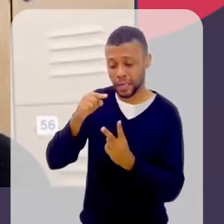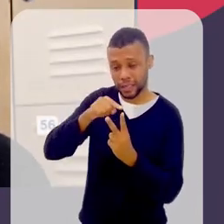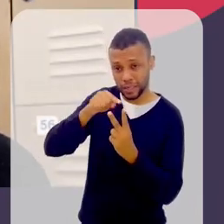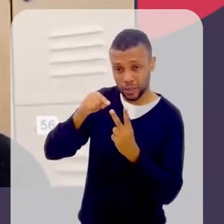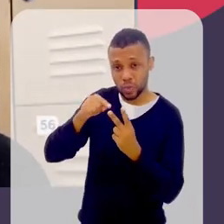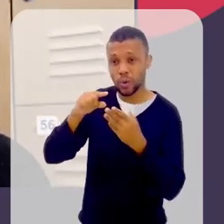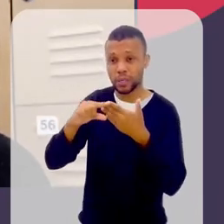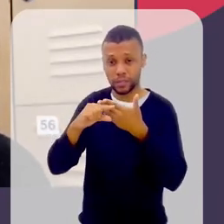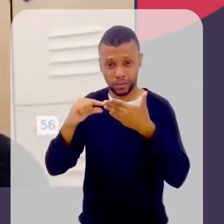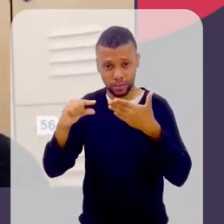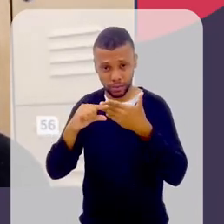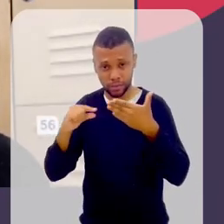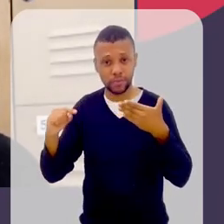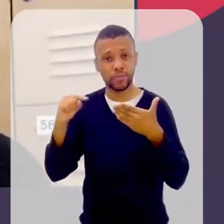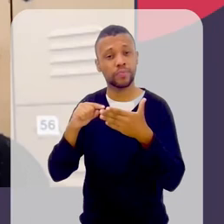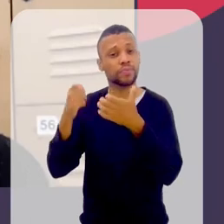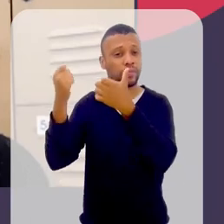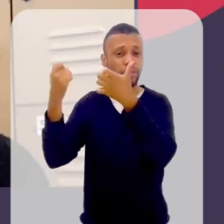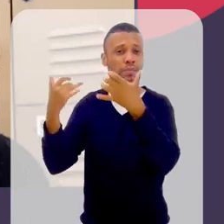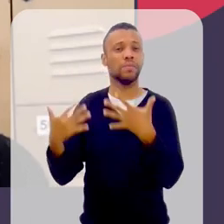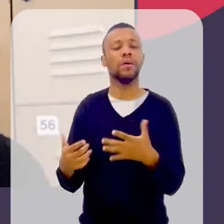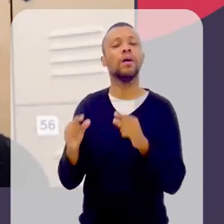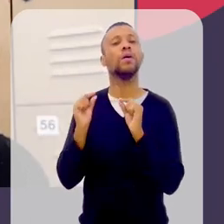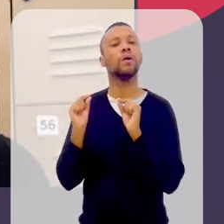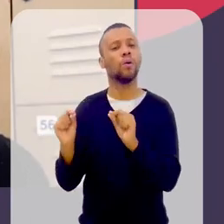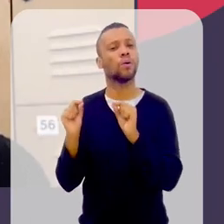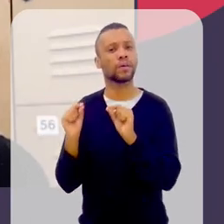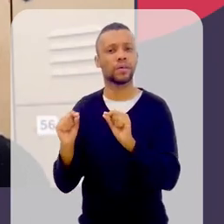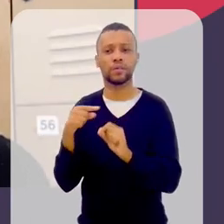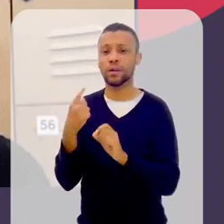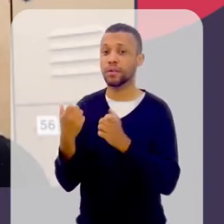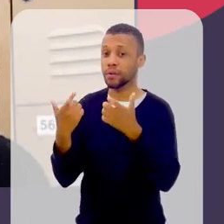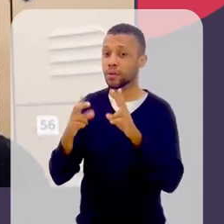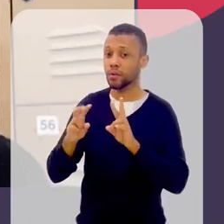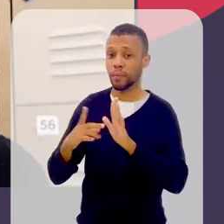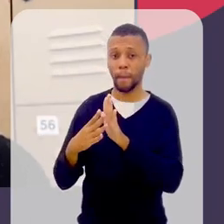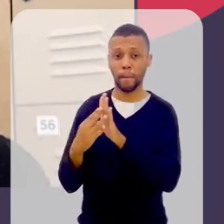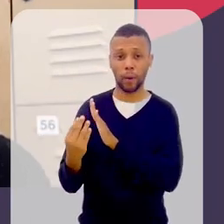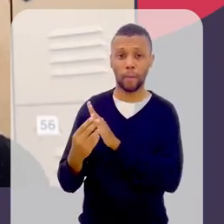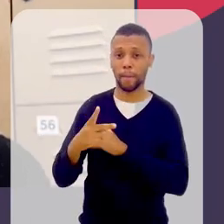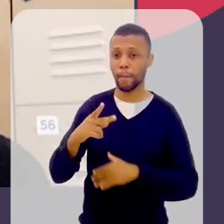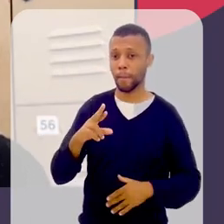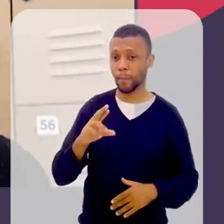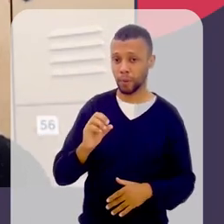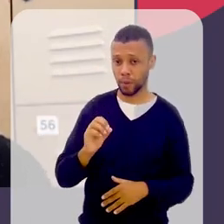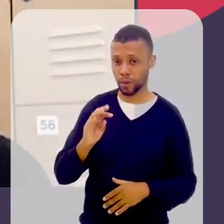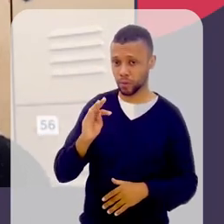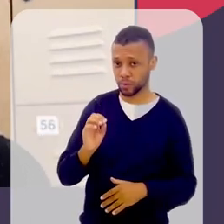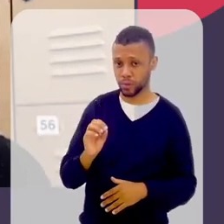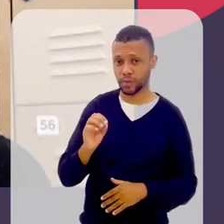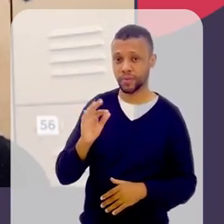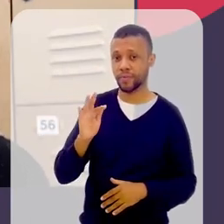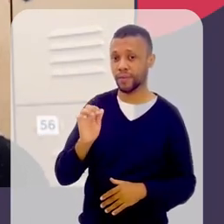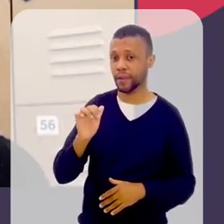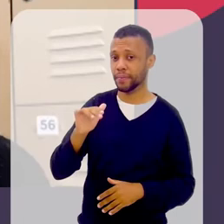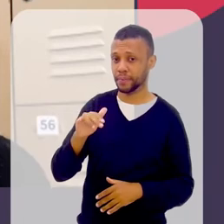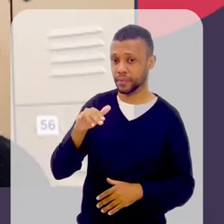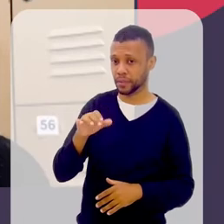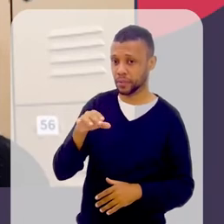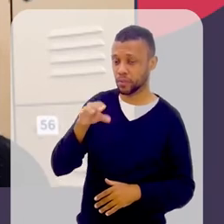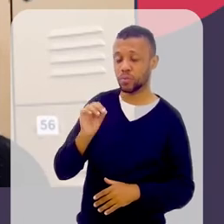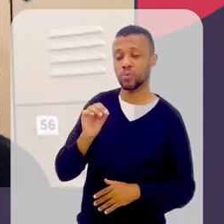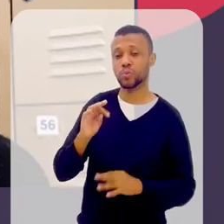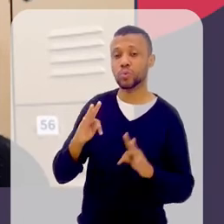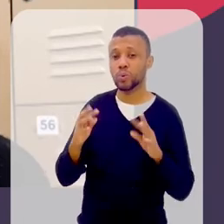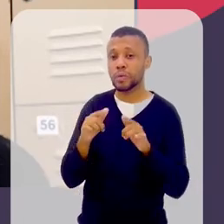duas que falam isso. Dizem que a gente chama de proto-feminismo todo aquele movimento que acontece, né? Todo esse